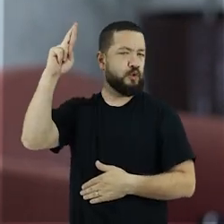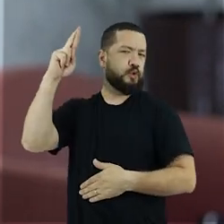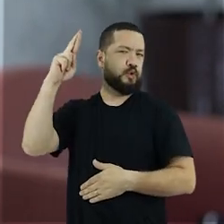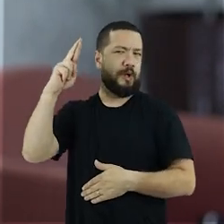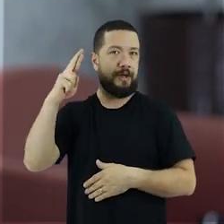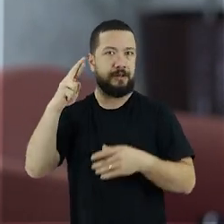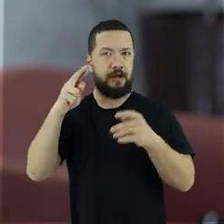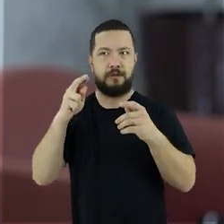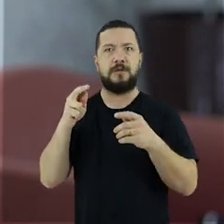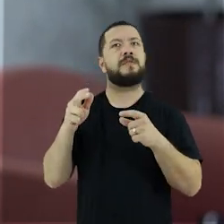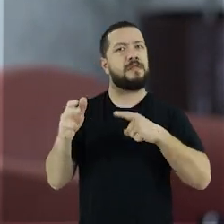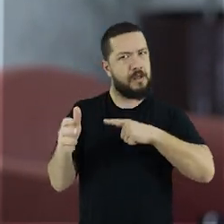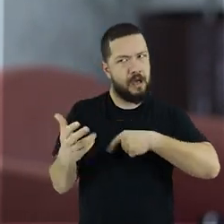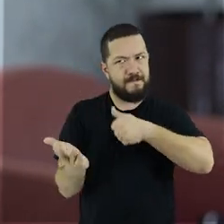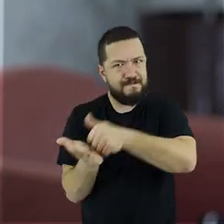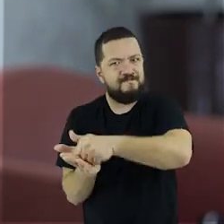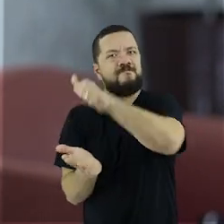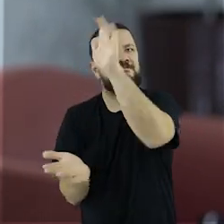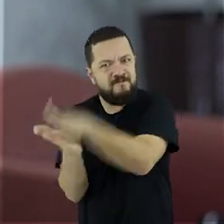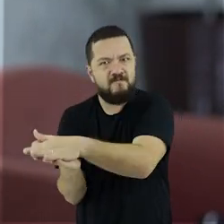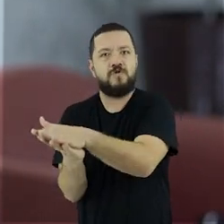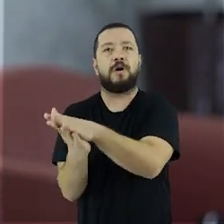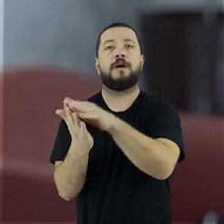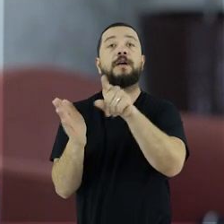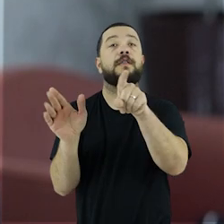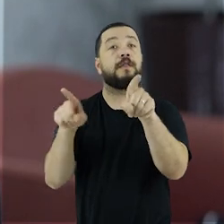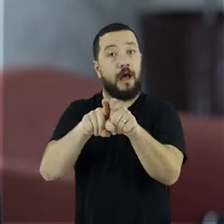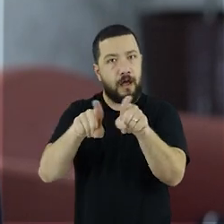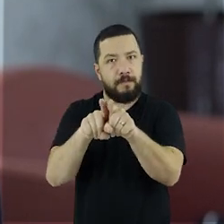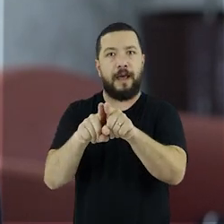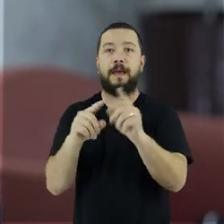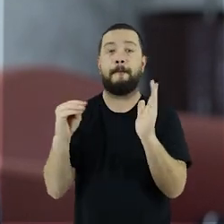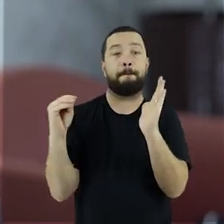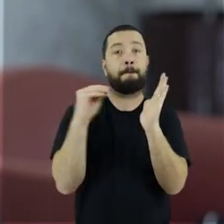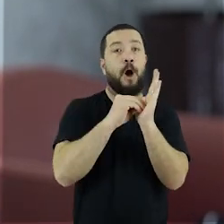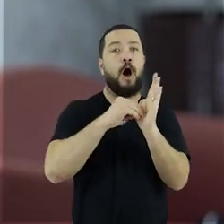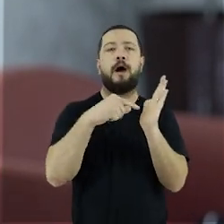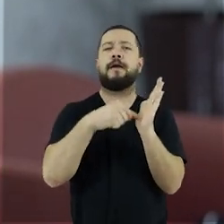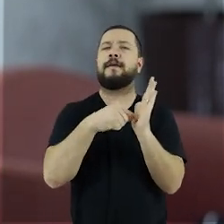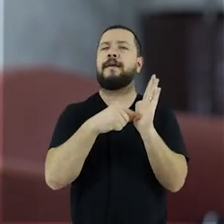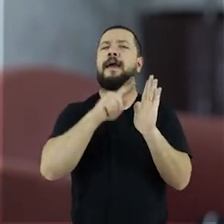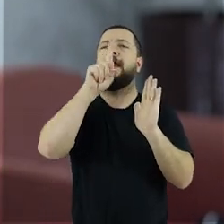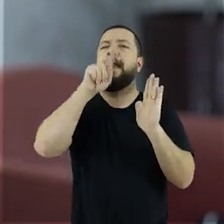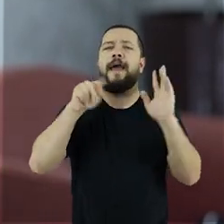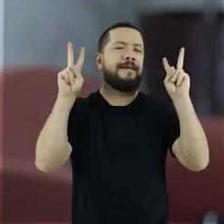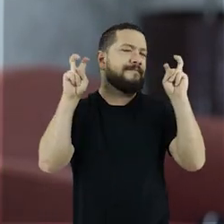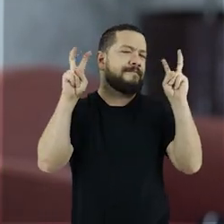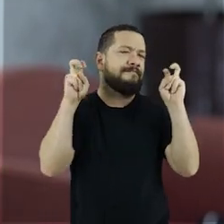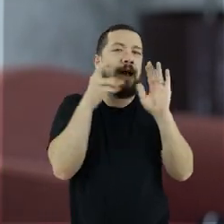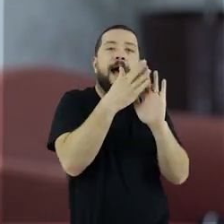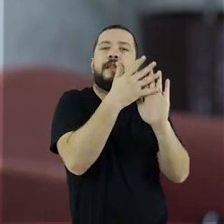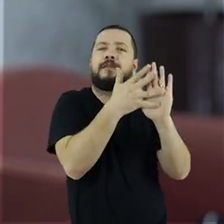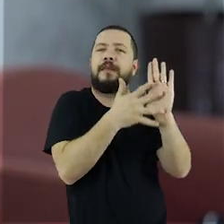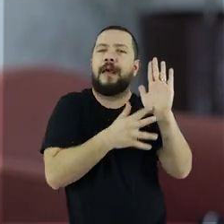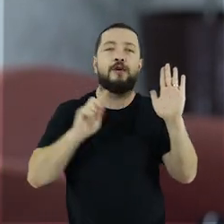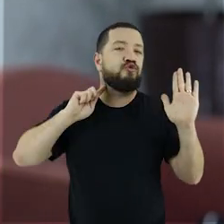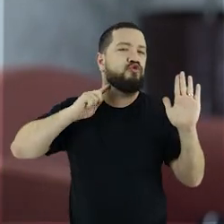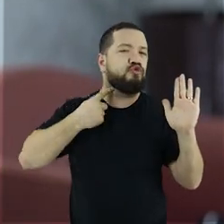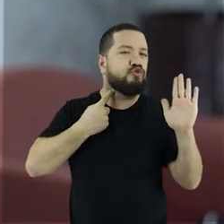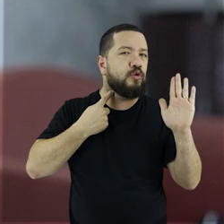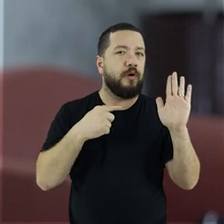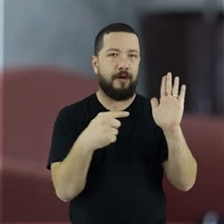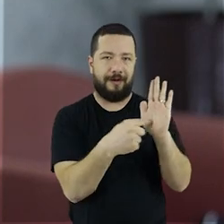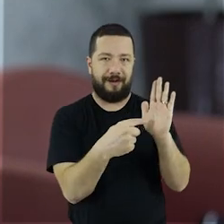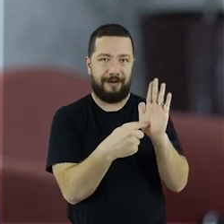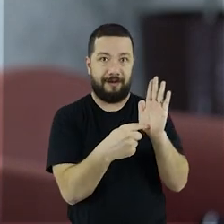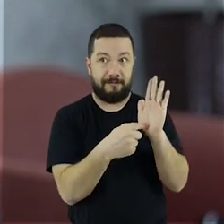sentido e impõe uma multa e mais. Manda cadastrar no registro, que nós chamamos de lista suja.